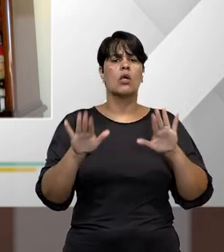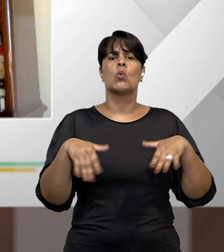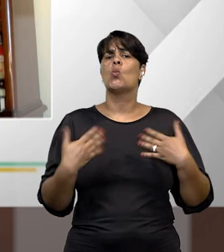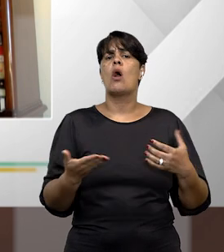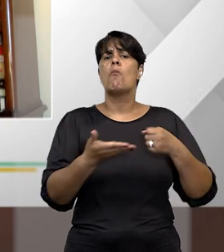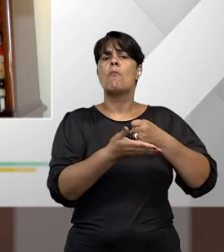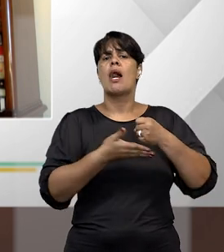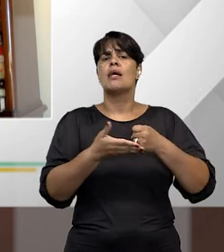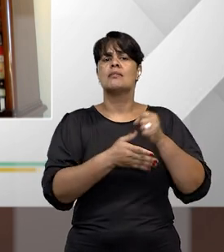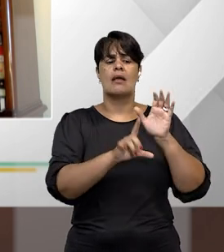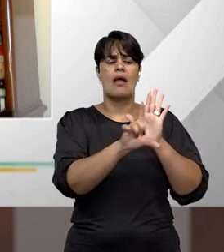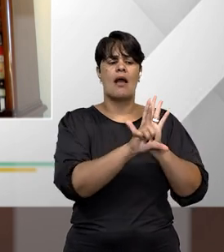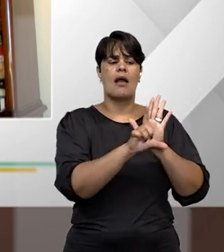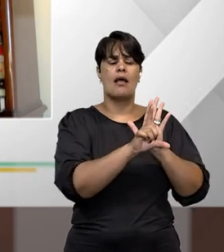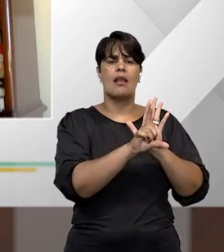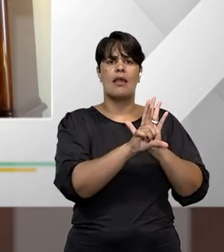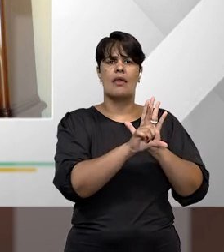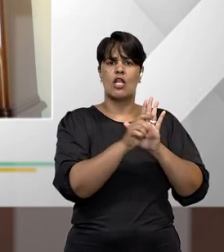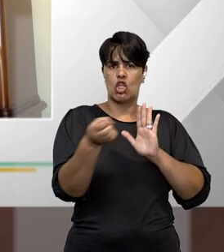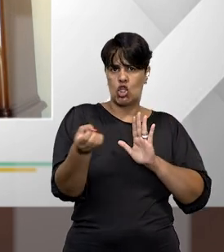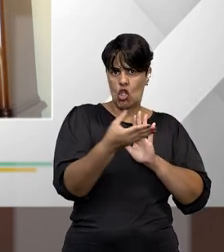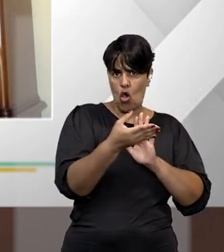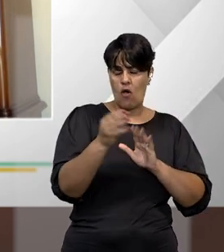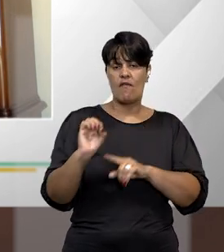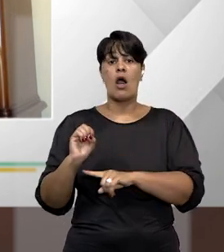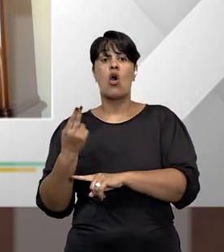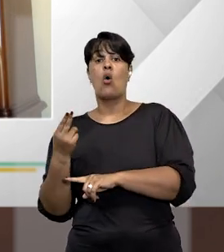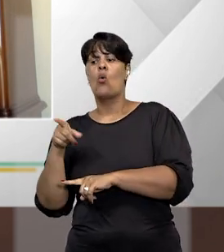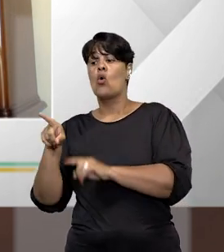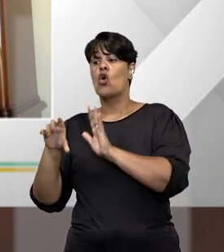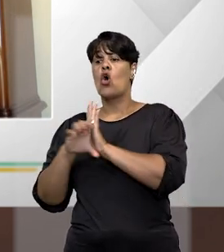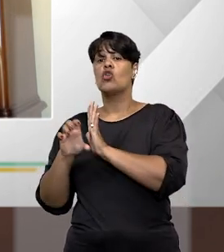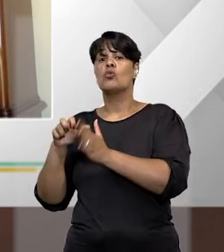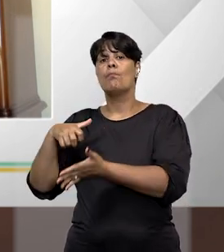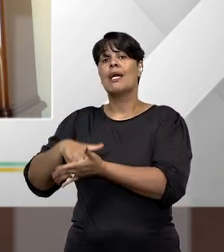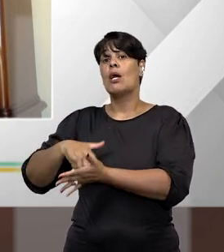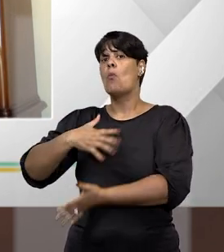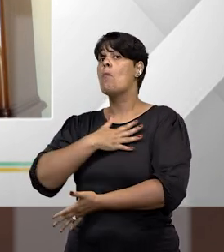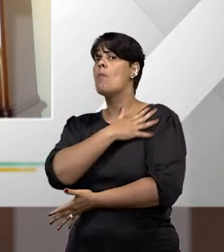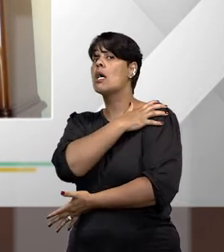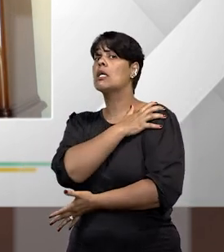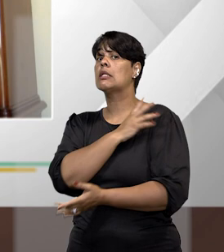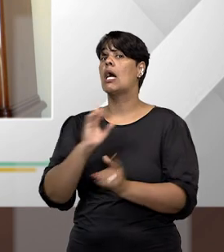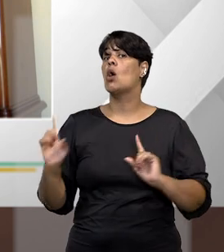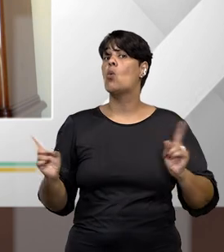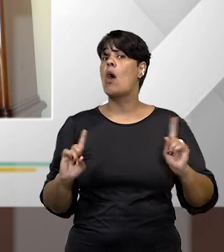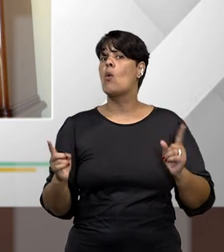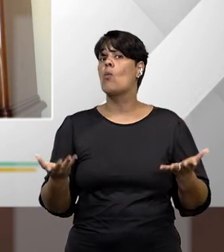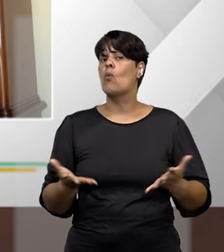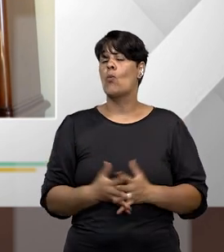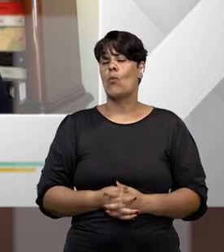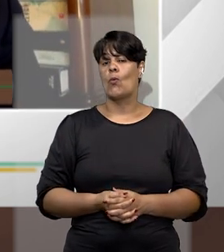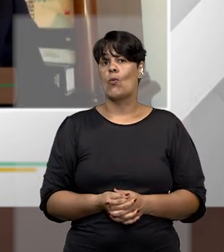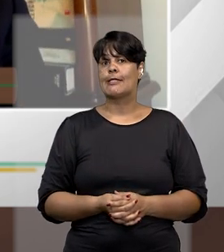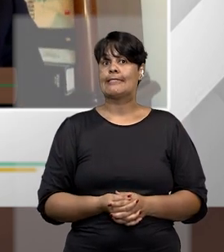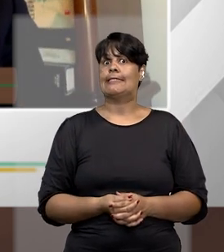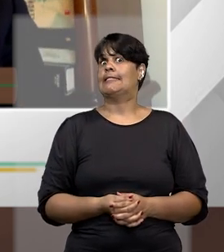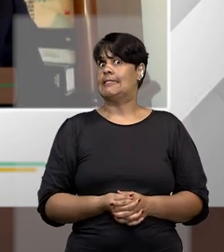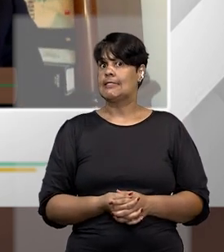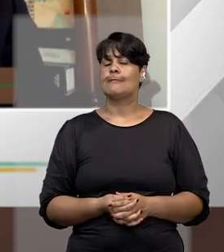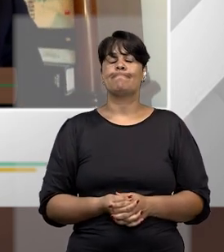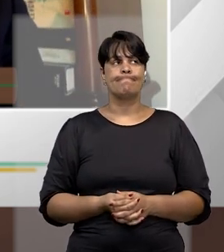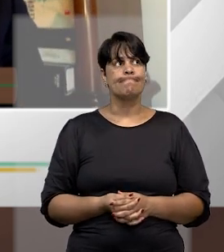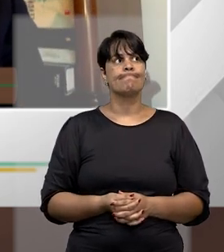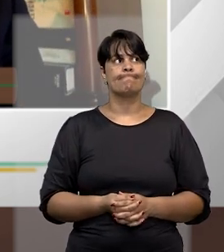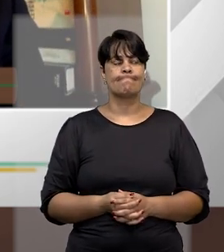Esse foi um dos pontos mais tormentosos quando eu preparava o livro pelo seguinte, Fátima, nunca houve um estudo realmente